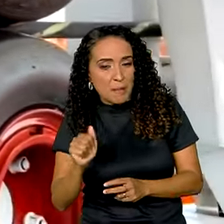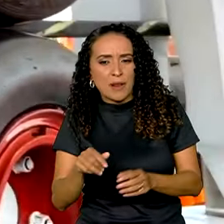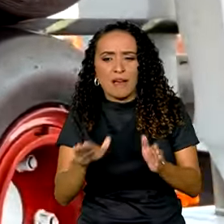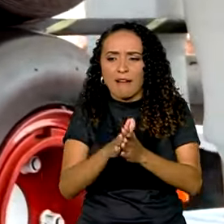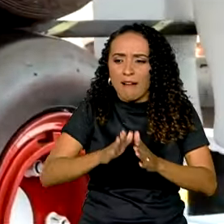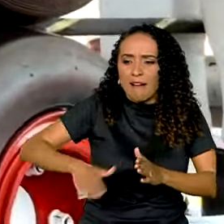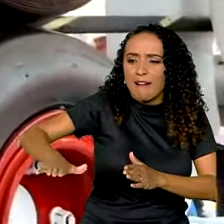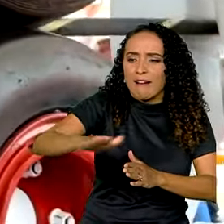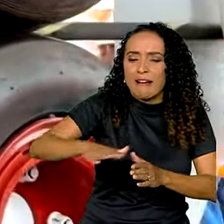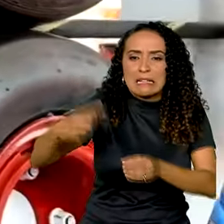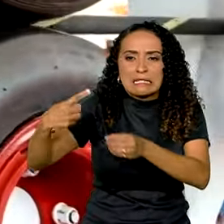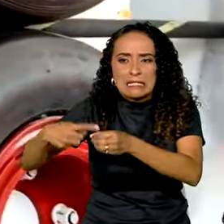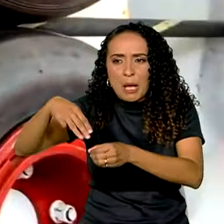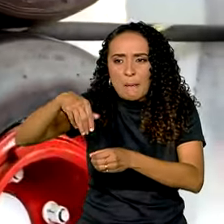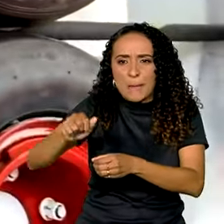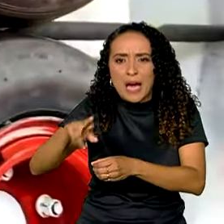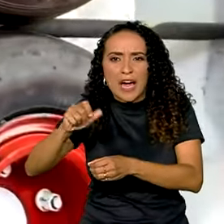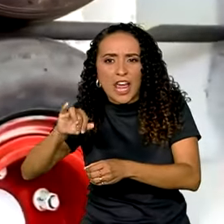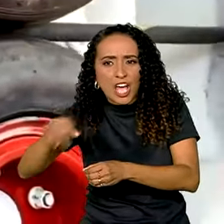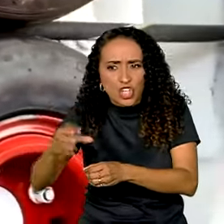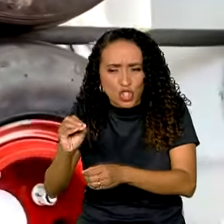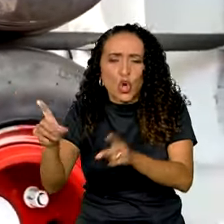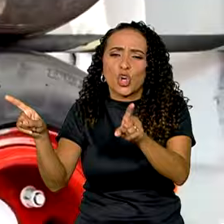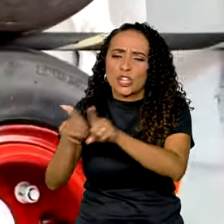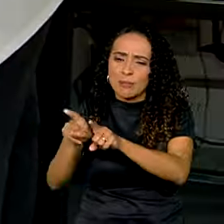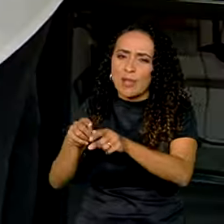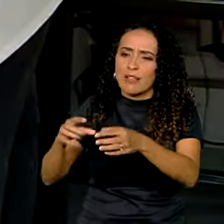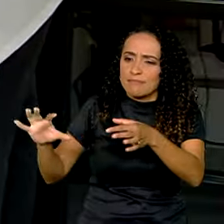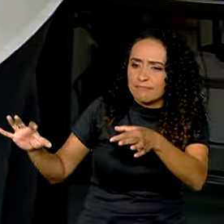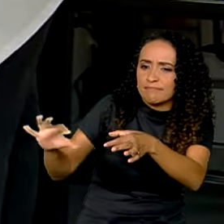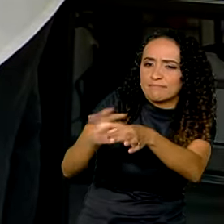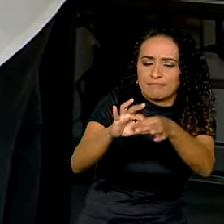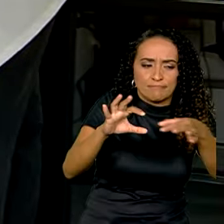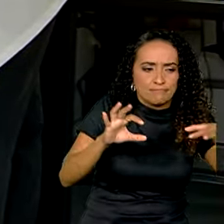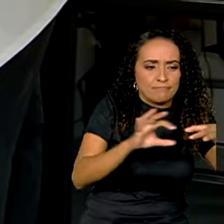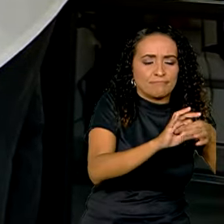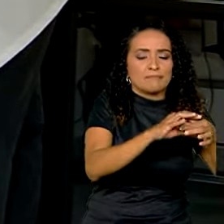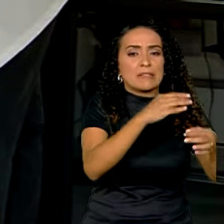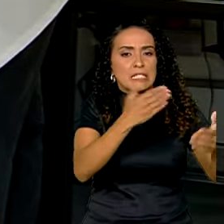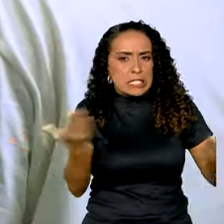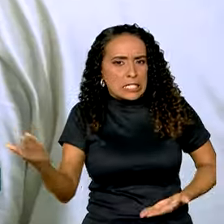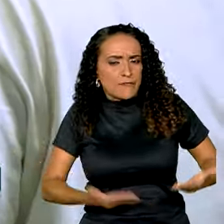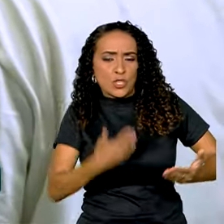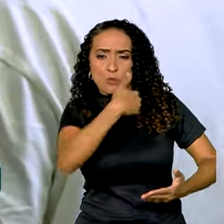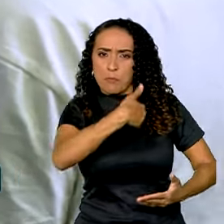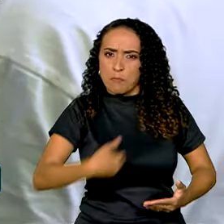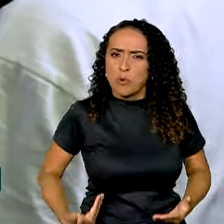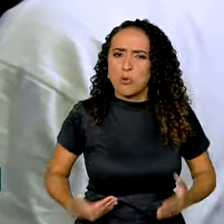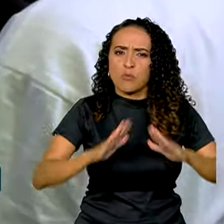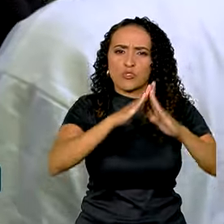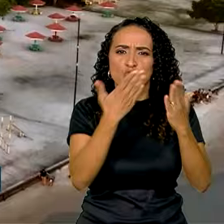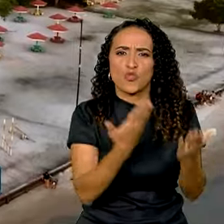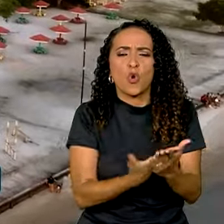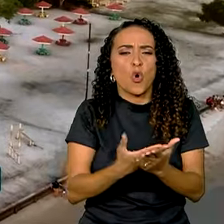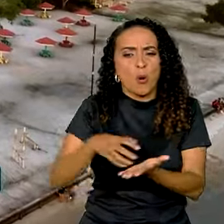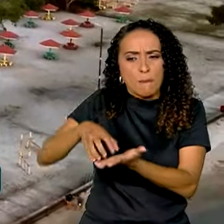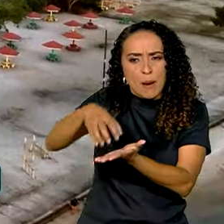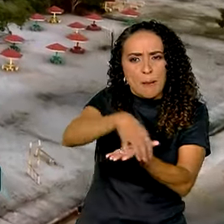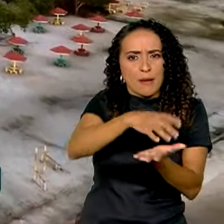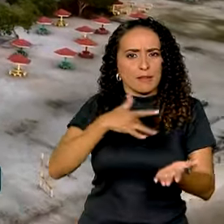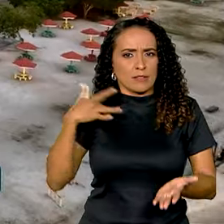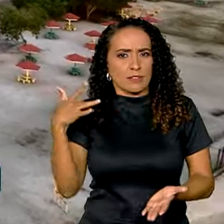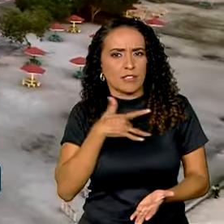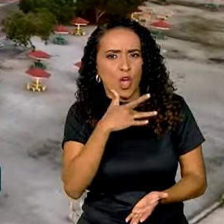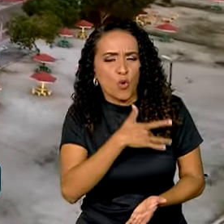beneficiando duas cidades, Curralim e Breves. Justamente conectar serviços públicos, escolas, unidades de saúde,